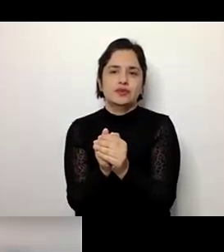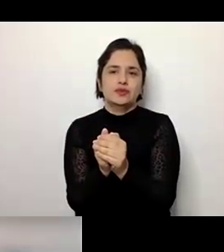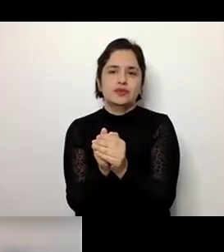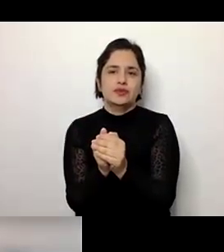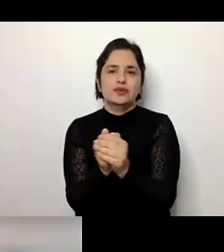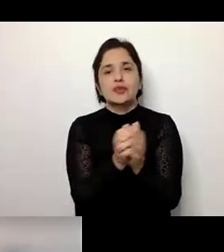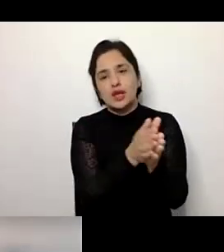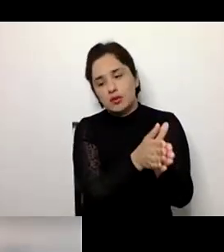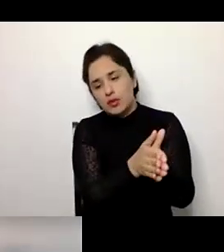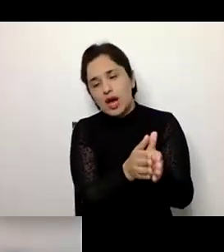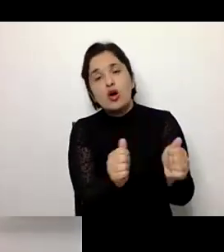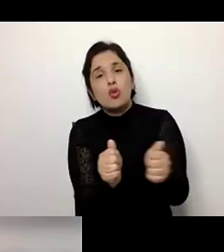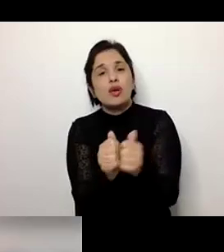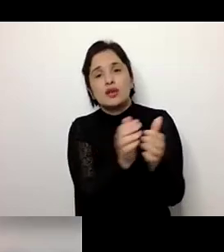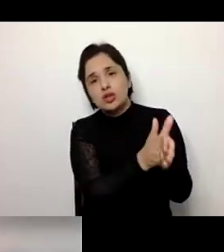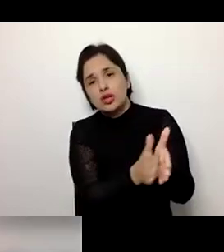envelhecimento.